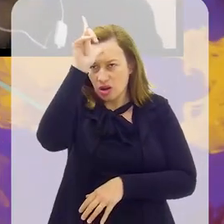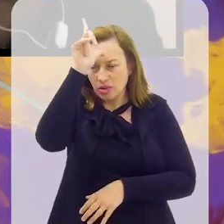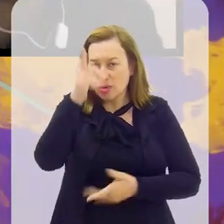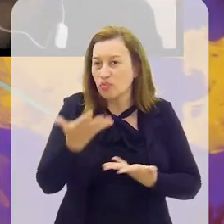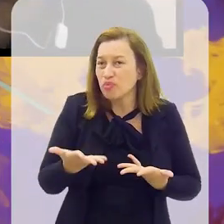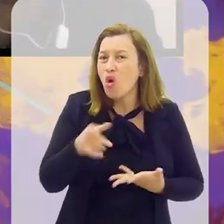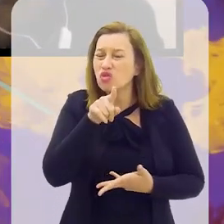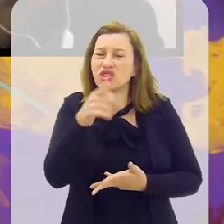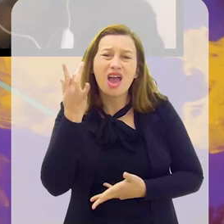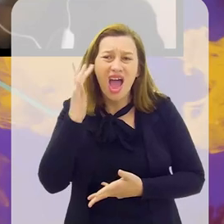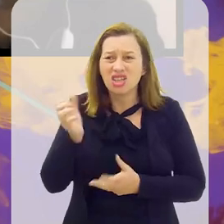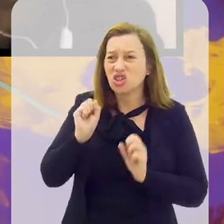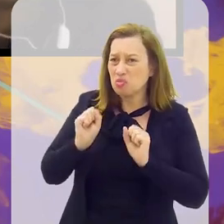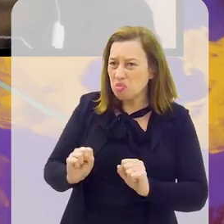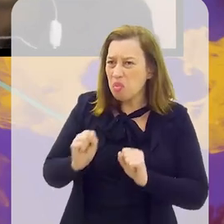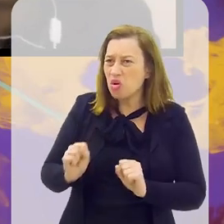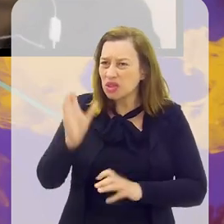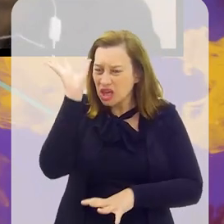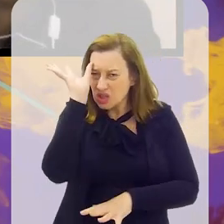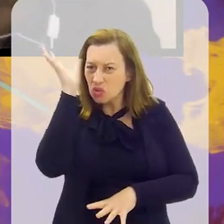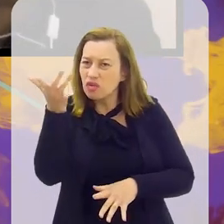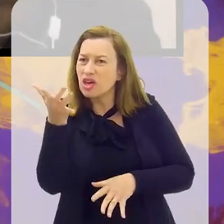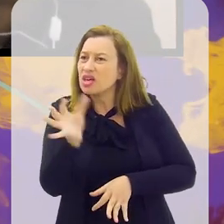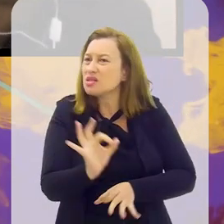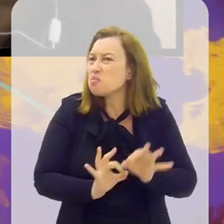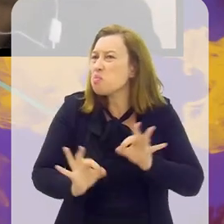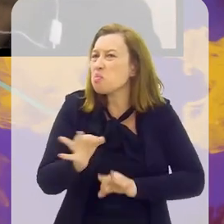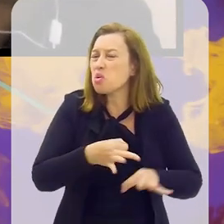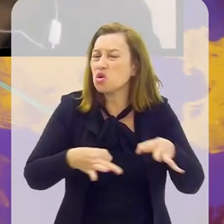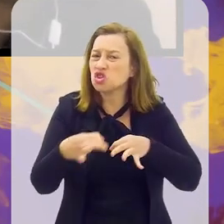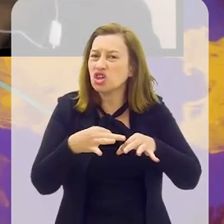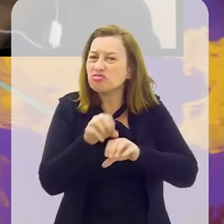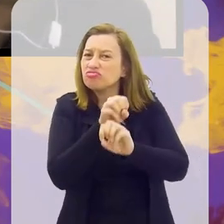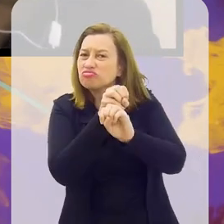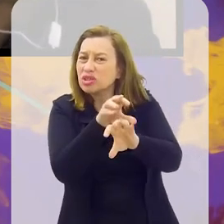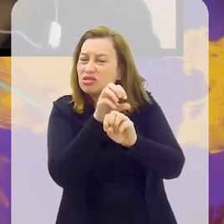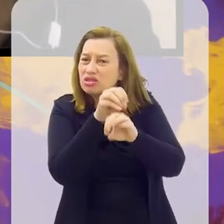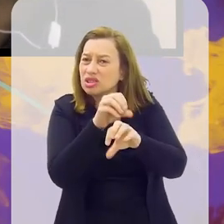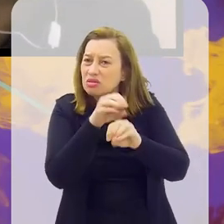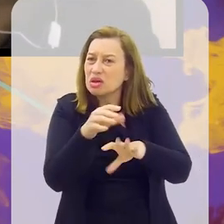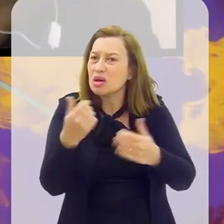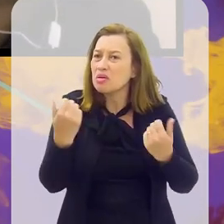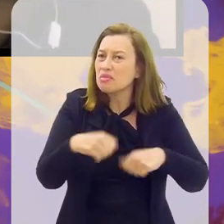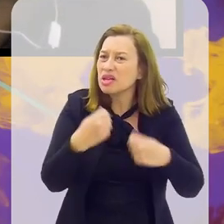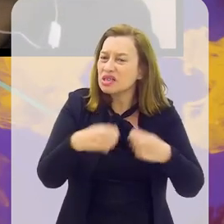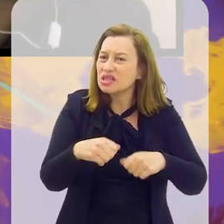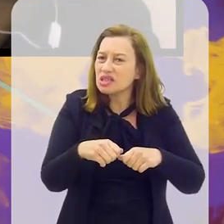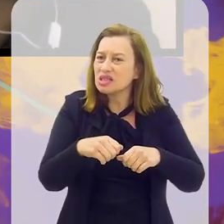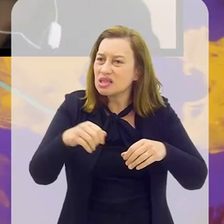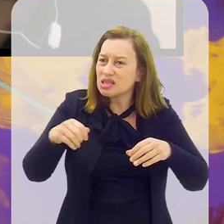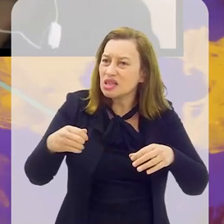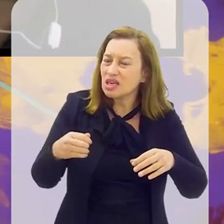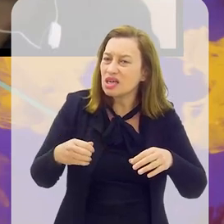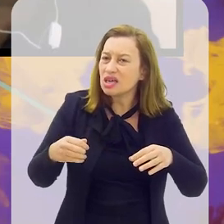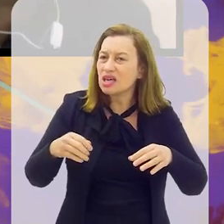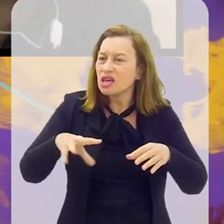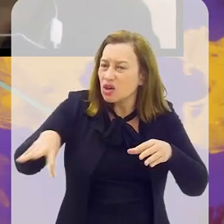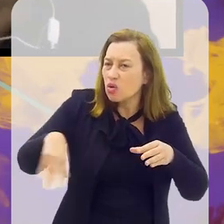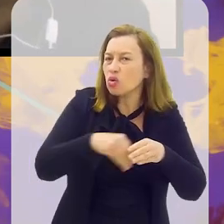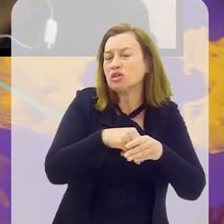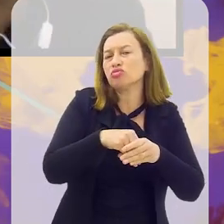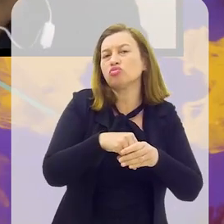Alemanha... Você acha que isso pode ser a solução, esse projeto educativo? Ele tem que ser massificado?